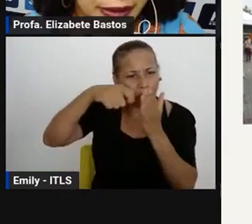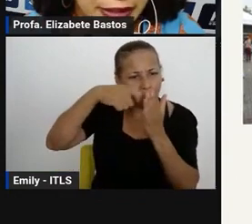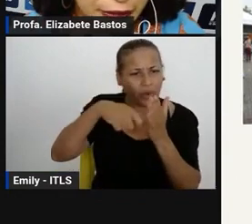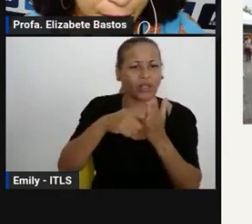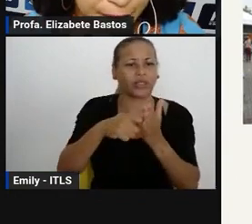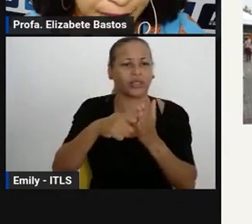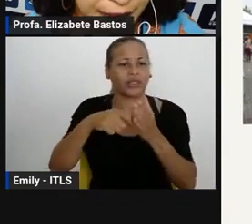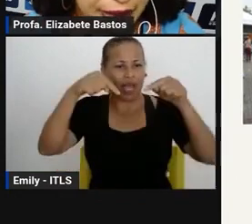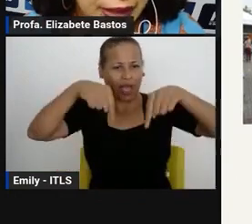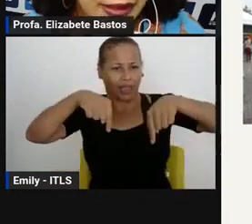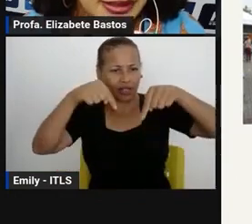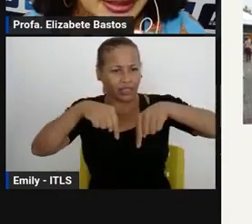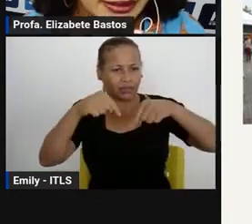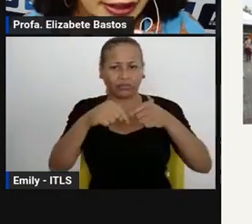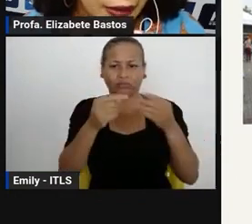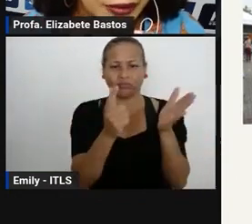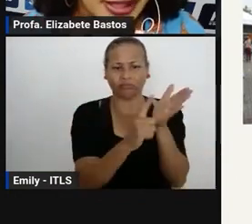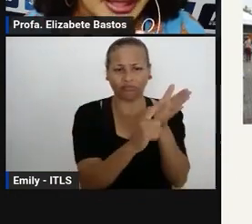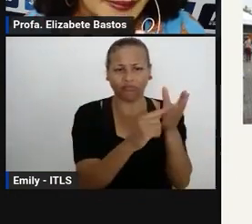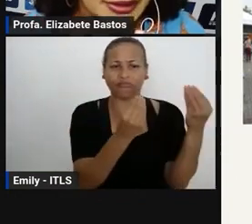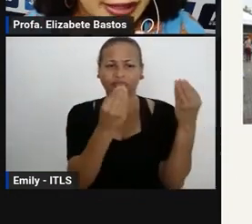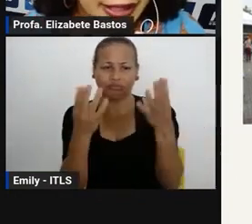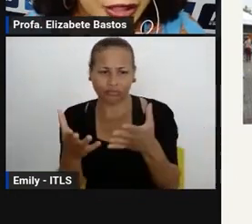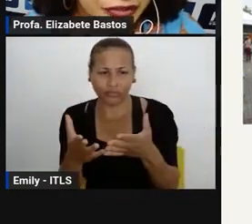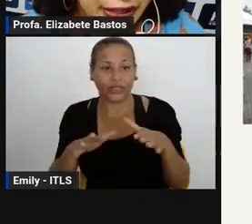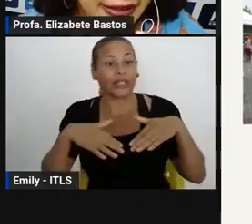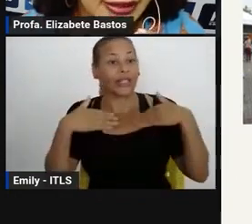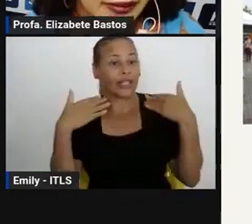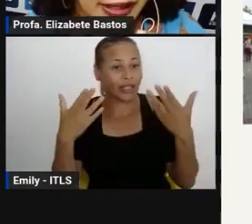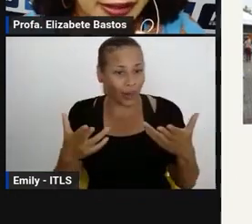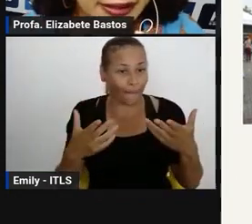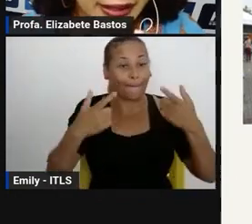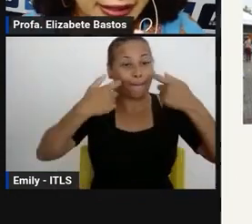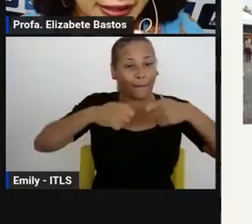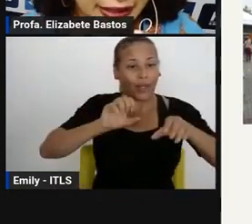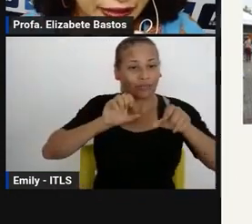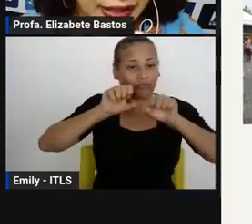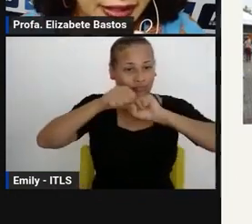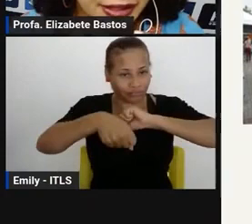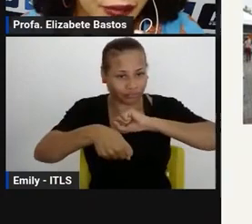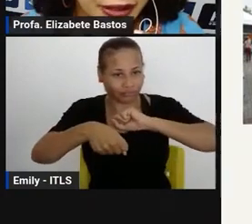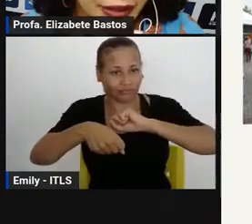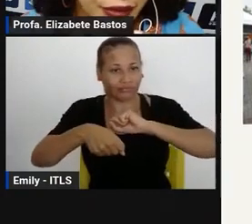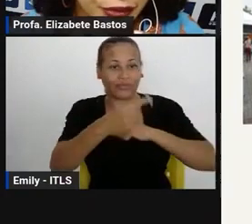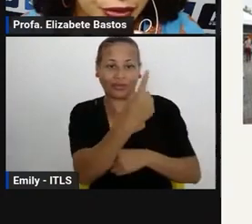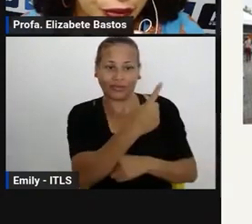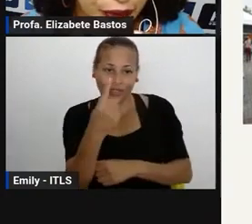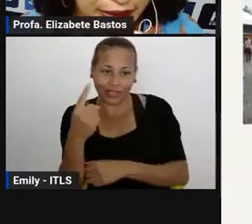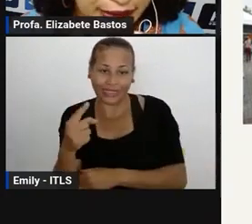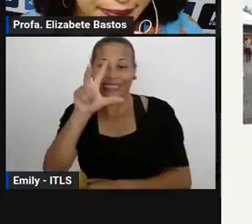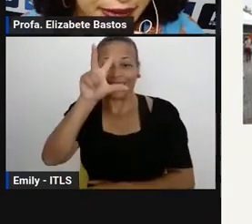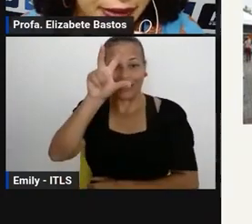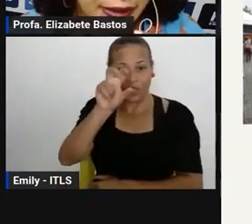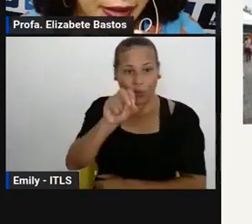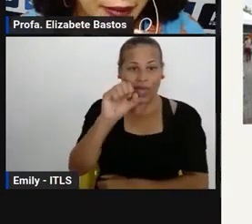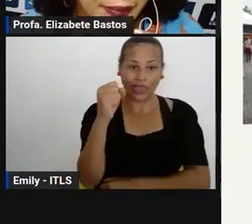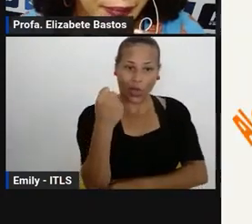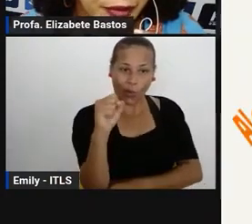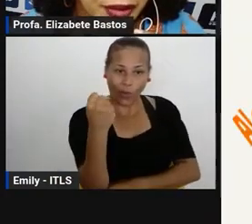disponibilizou. Então, teremos a certificação ainda esse ano das 58 escolas,